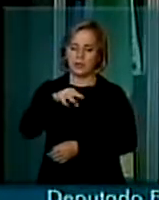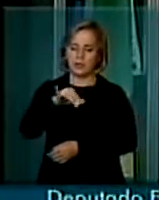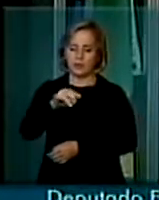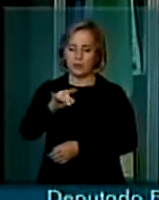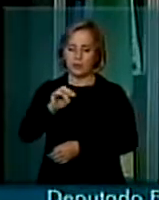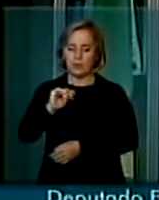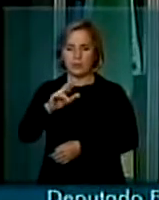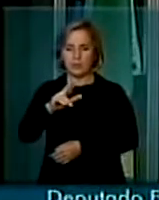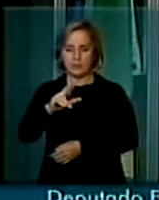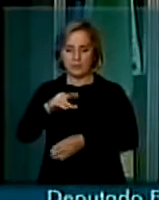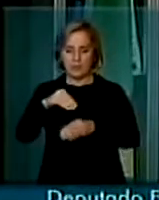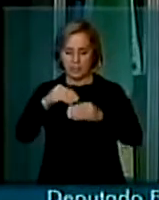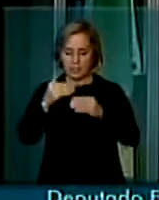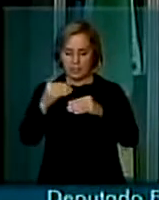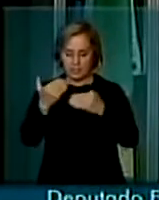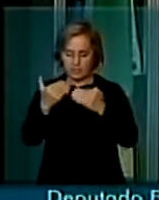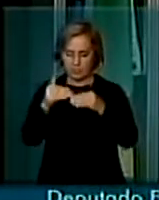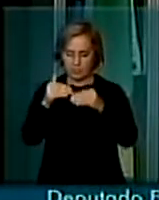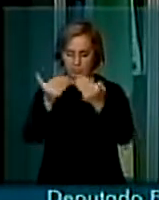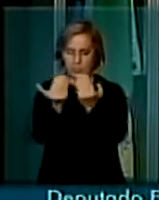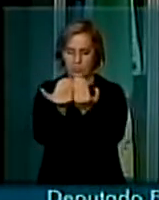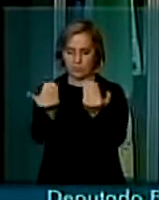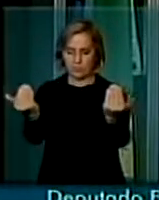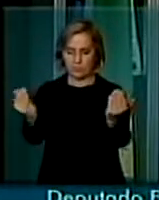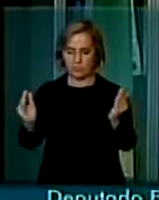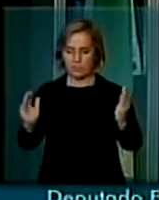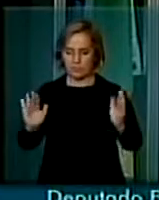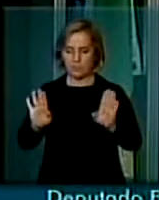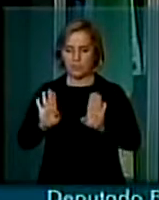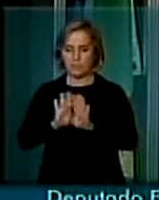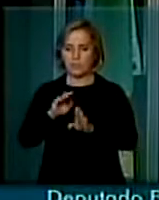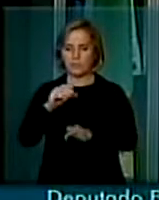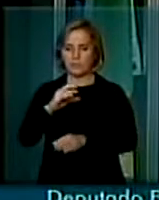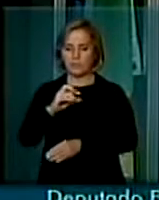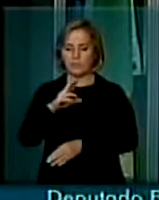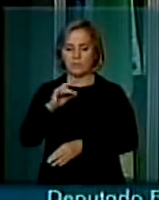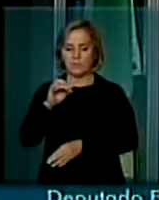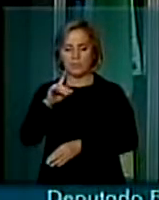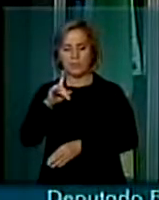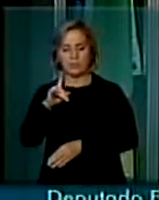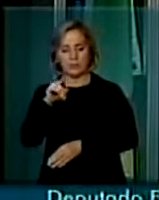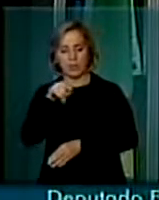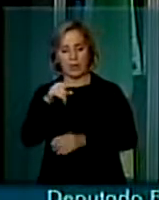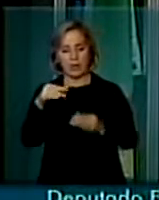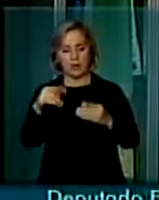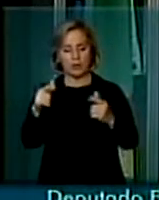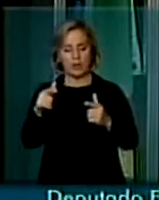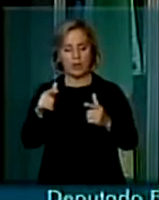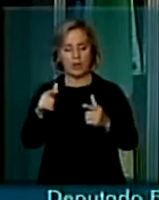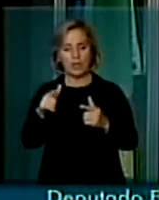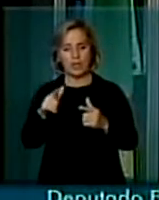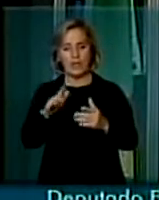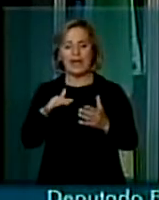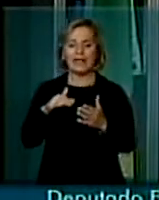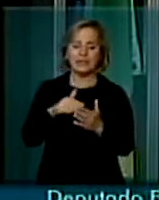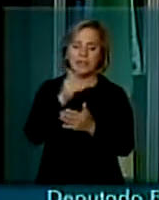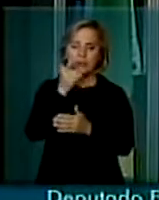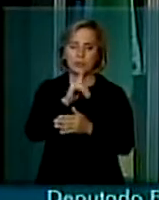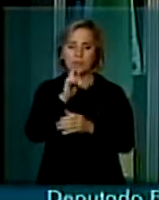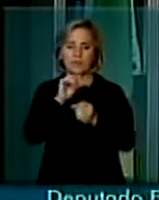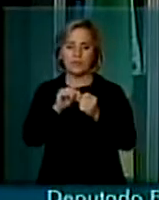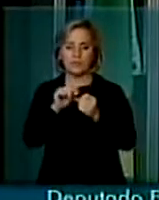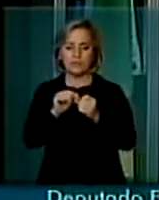para ninguém mais invadir, até fazer o assentamento. Olha, senhor presidente, se 15 anos levou para